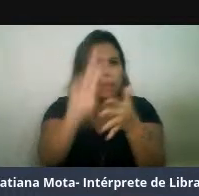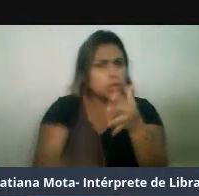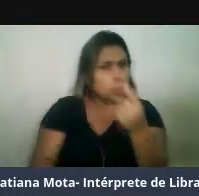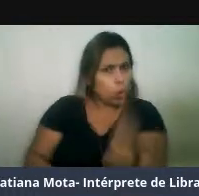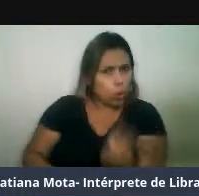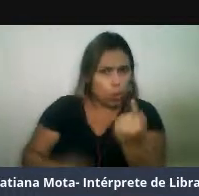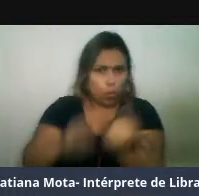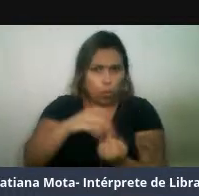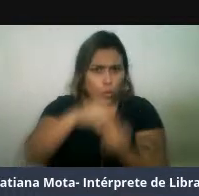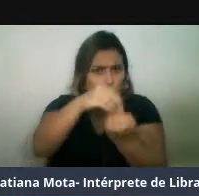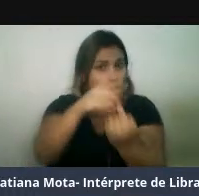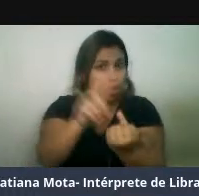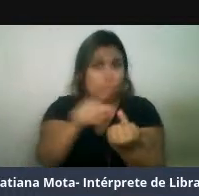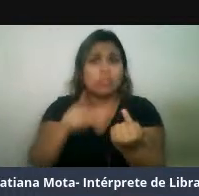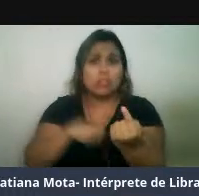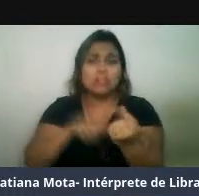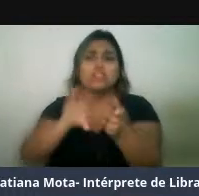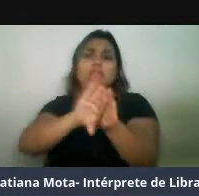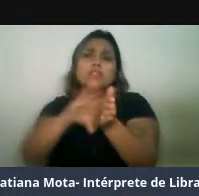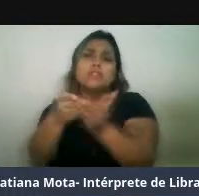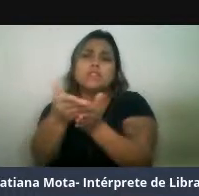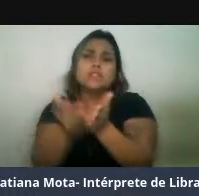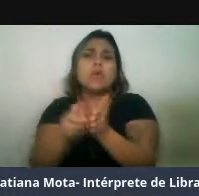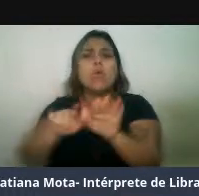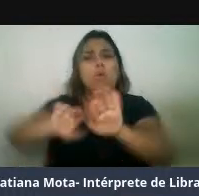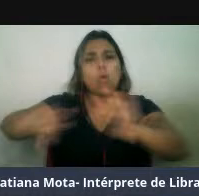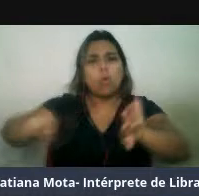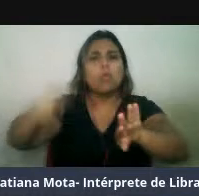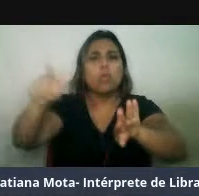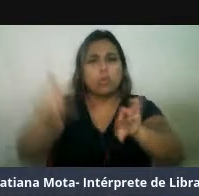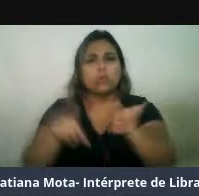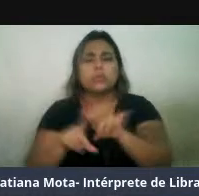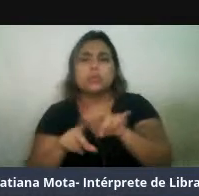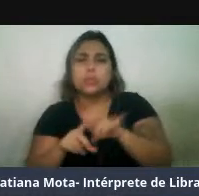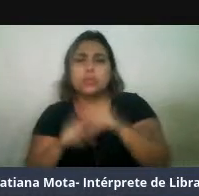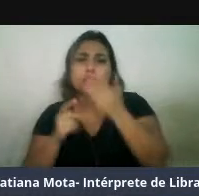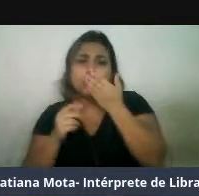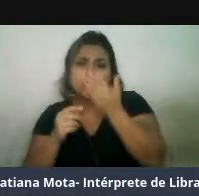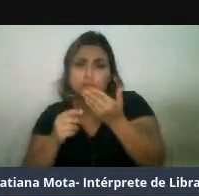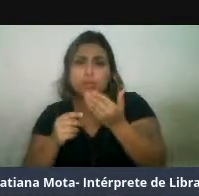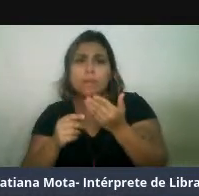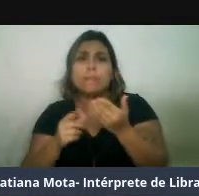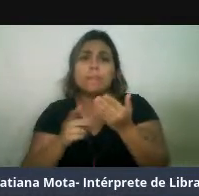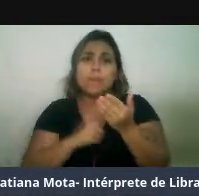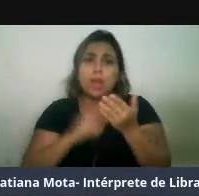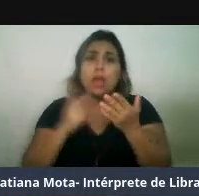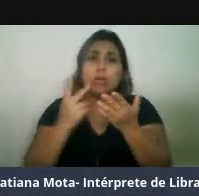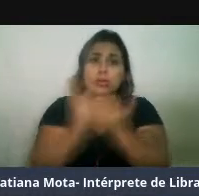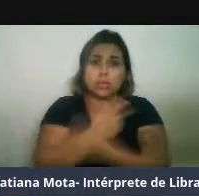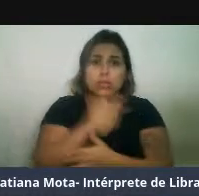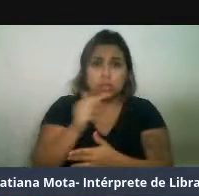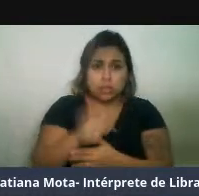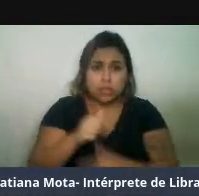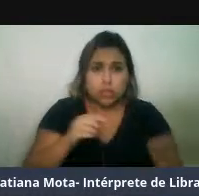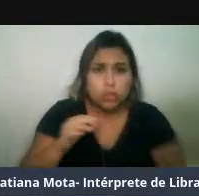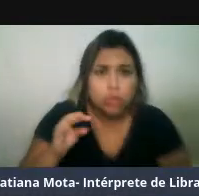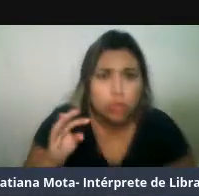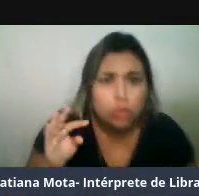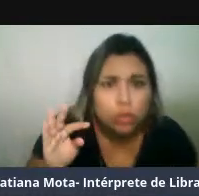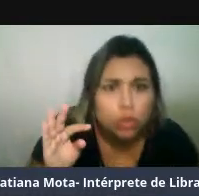uma que está sendo proposta, embora ainda não haja um consenso, que é uma espécie de Tursus, que ocorre aqui apenas no sul